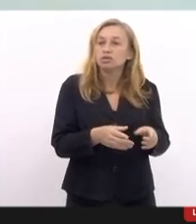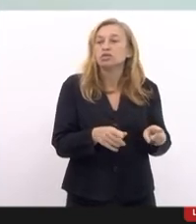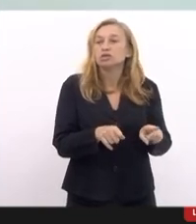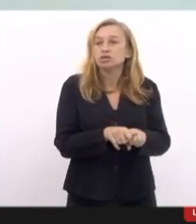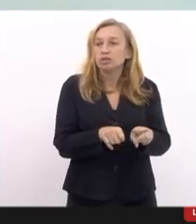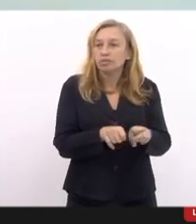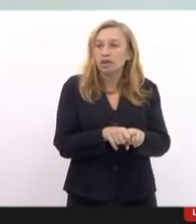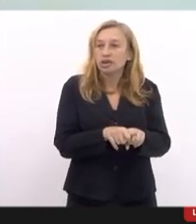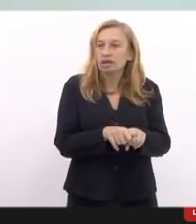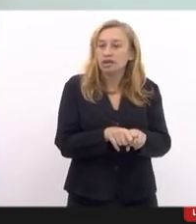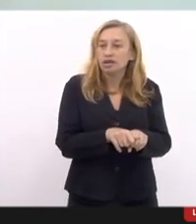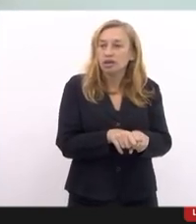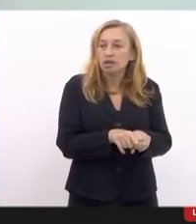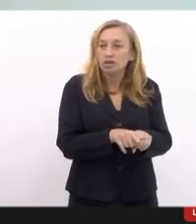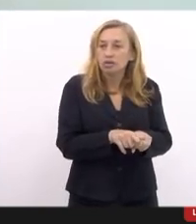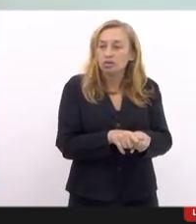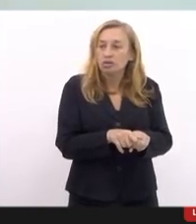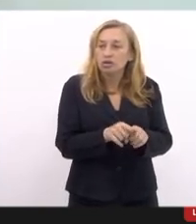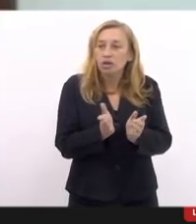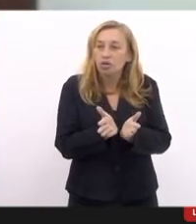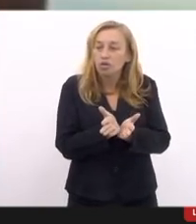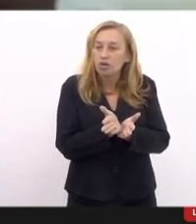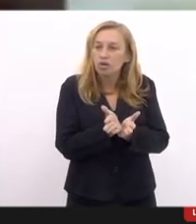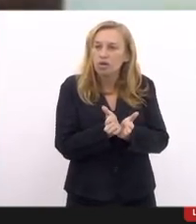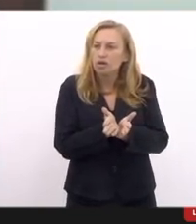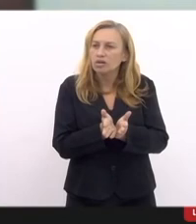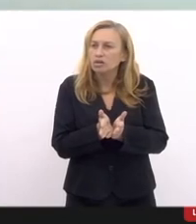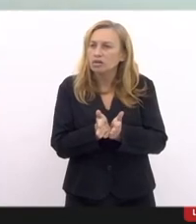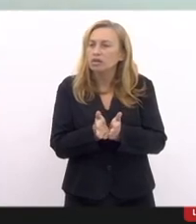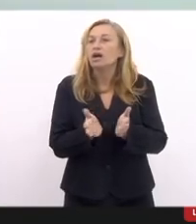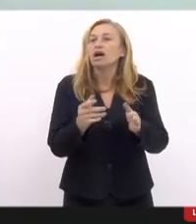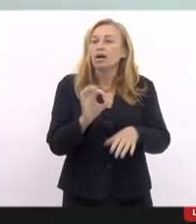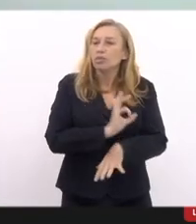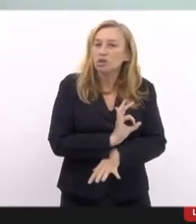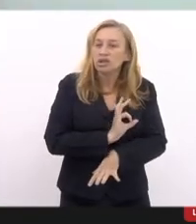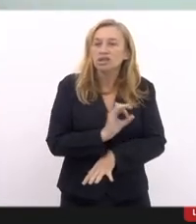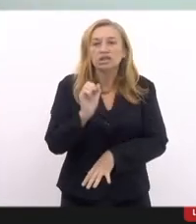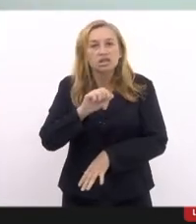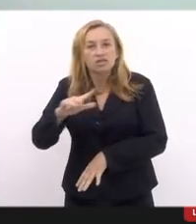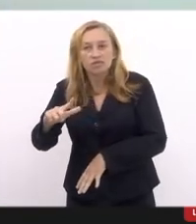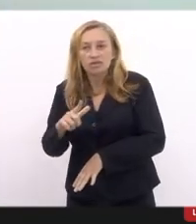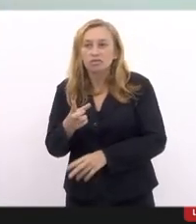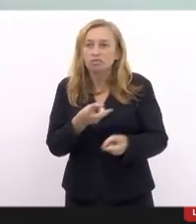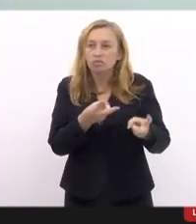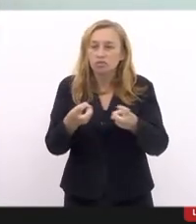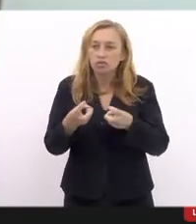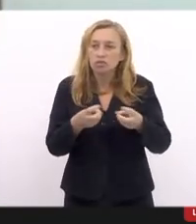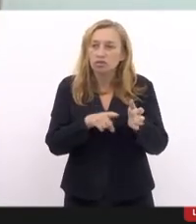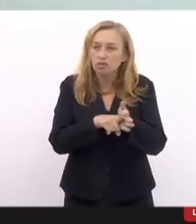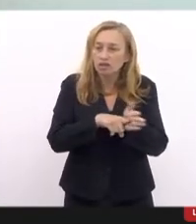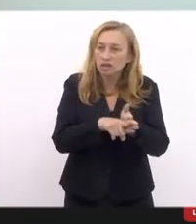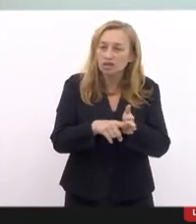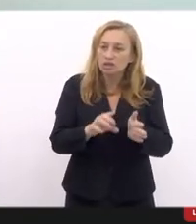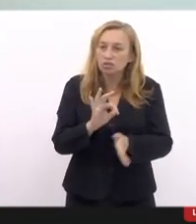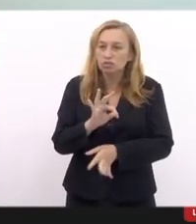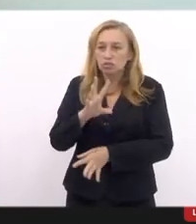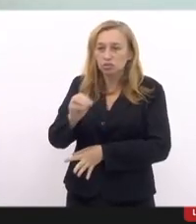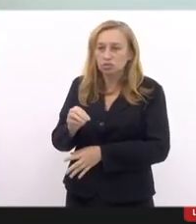externamente com relação à apuração da polícia civil, e acreditamos no devido processo legal